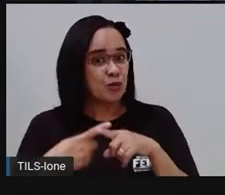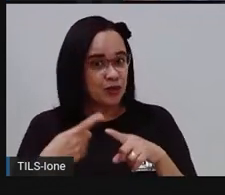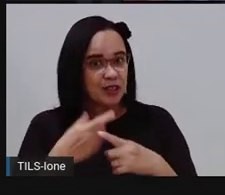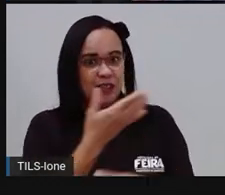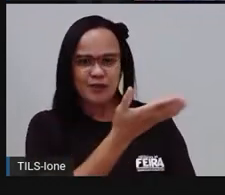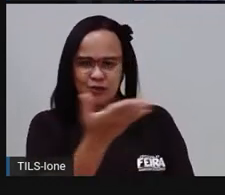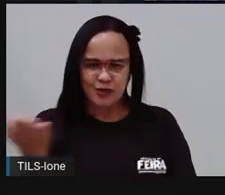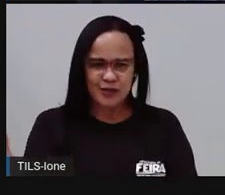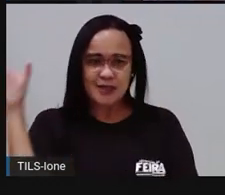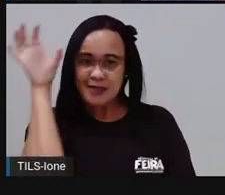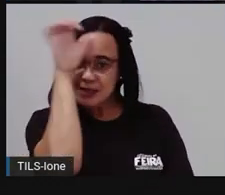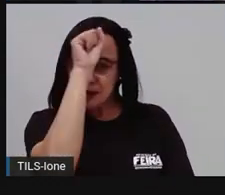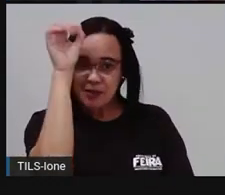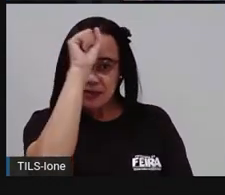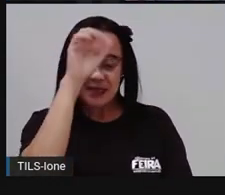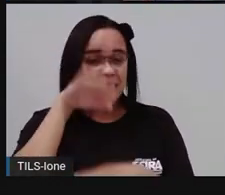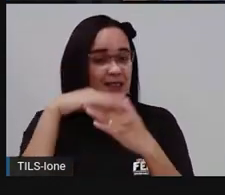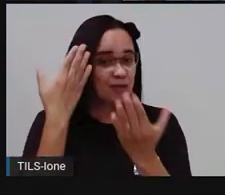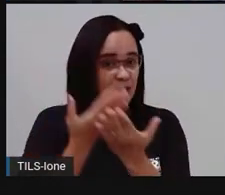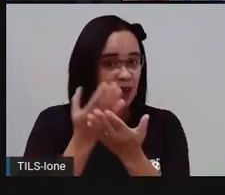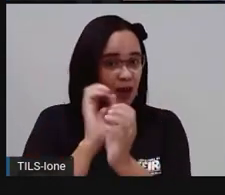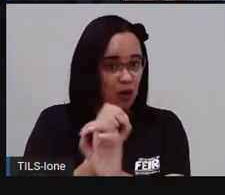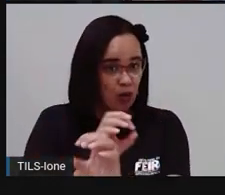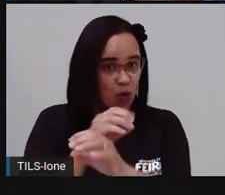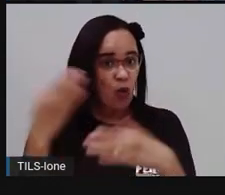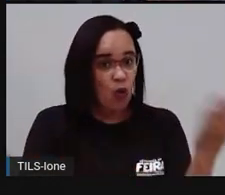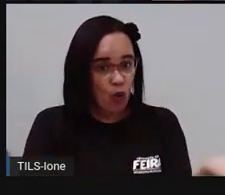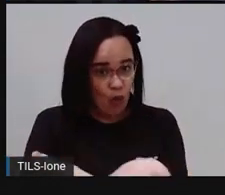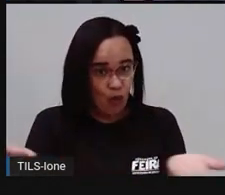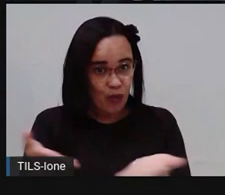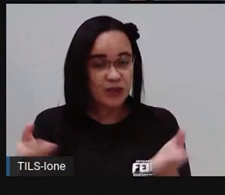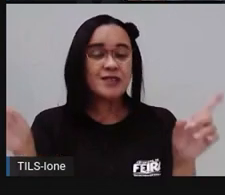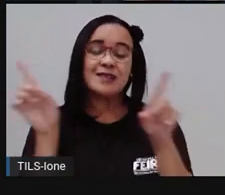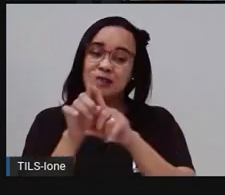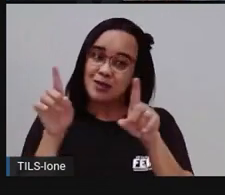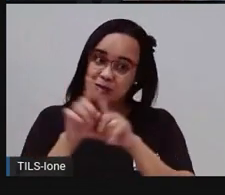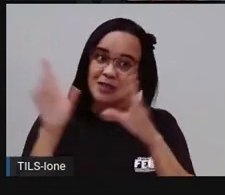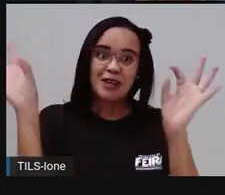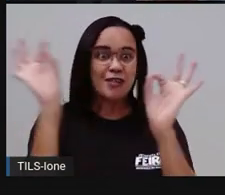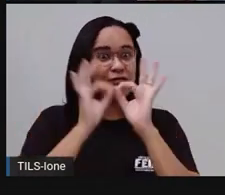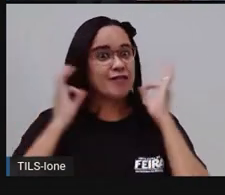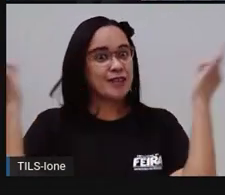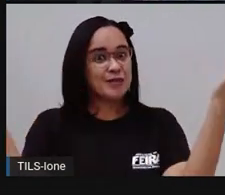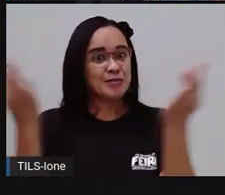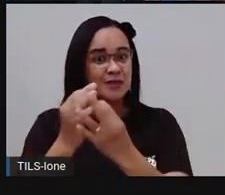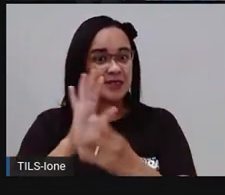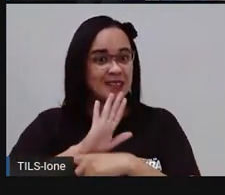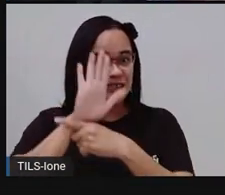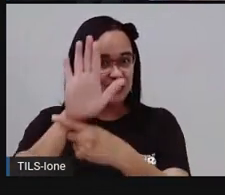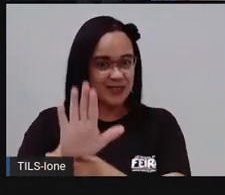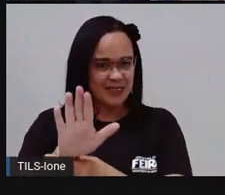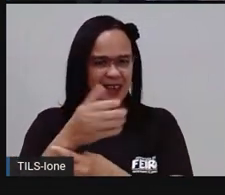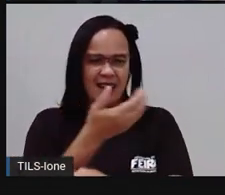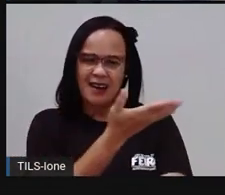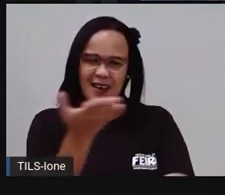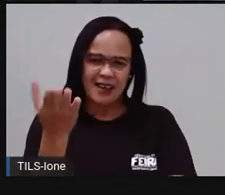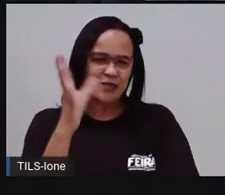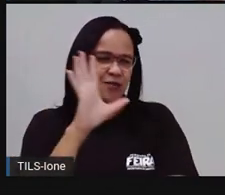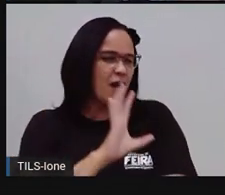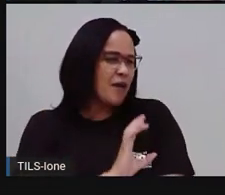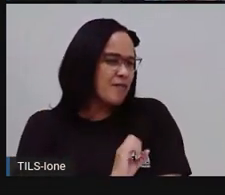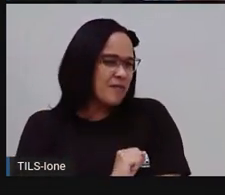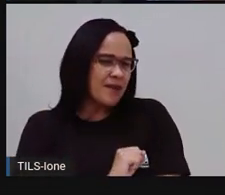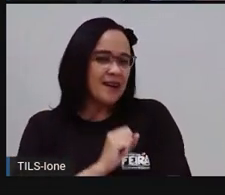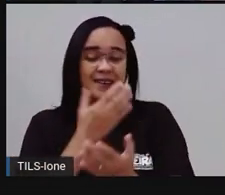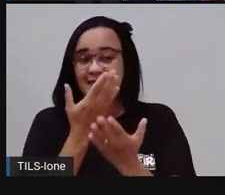papais e as mamães de vocês. Tenho certeza que eles vão amar também essa aula, hein? Então vamos lá? Vamos lá. E aí a Pro já vai pedir também